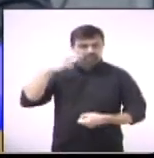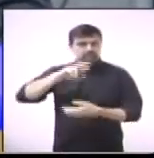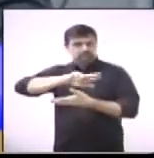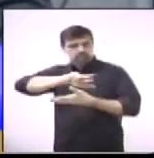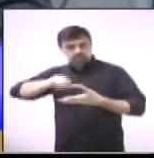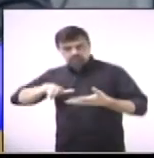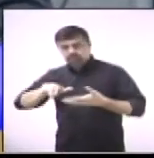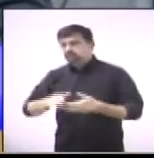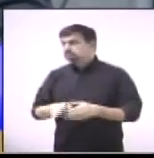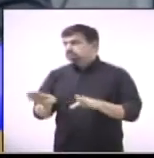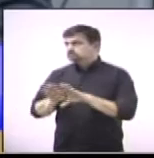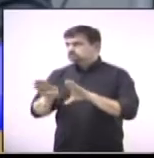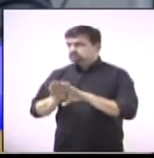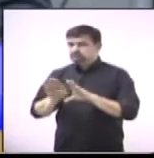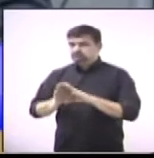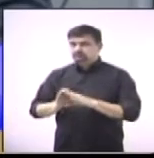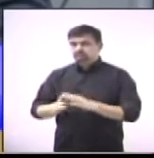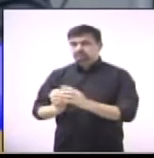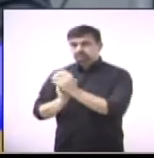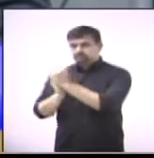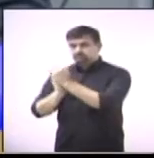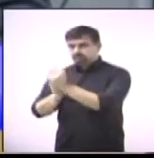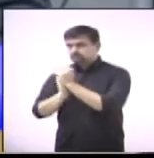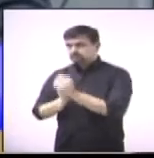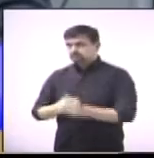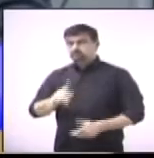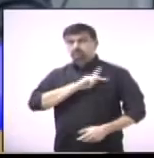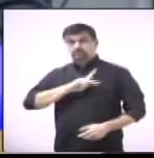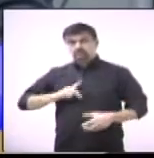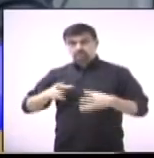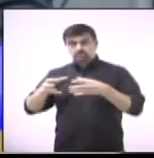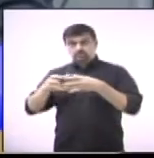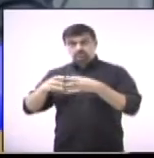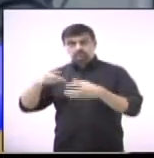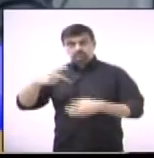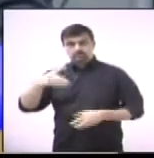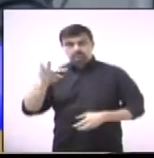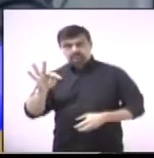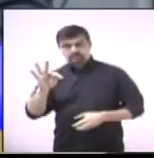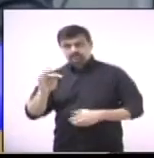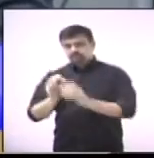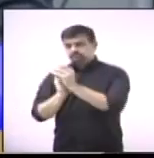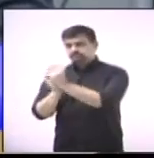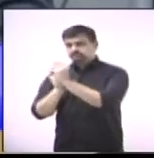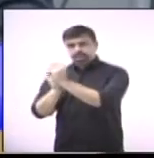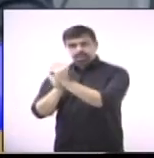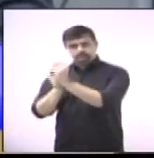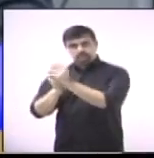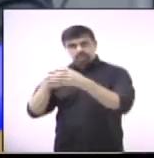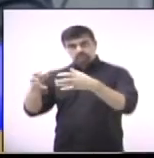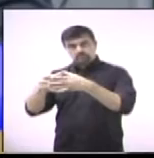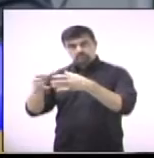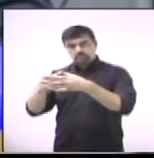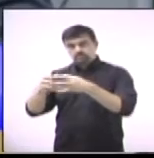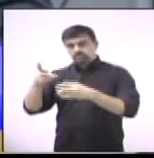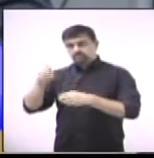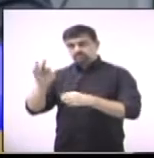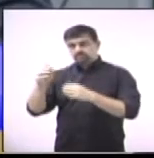Saudar o presidente Cícero do PT. Parabenizar o PT, que